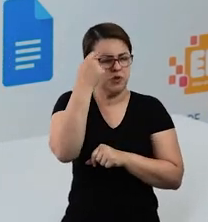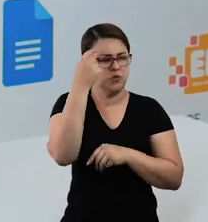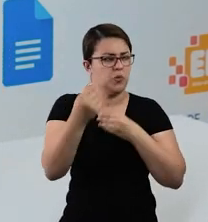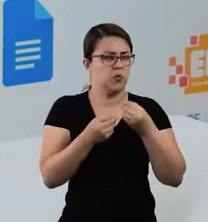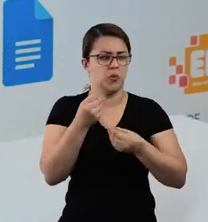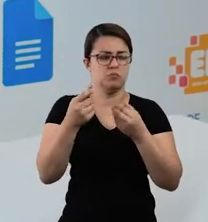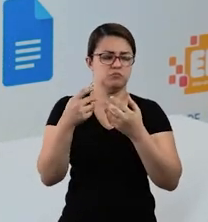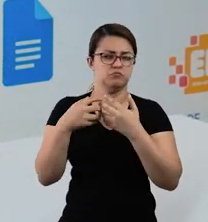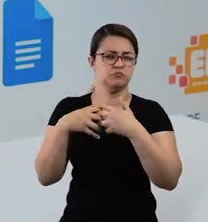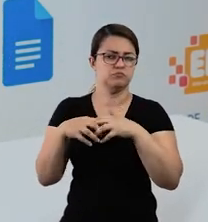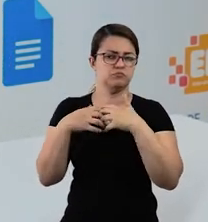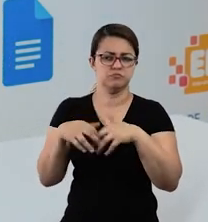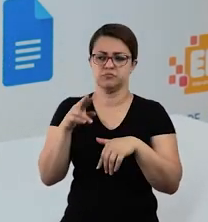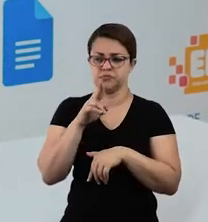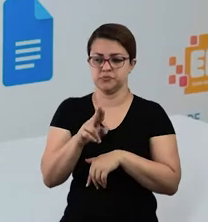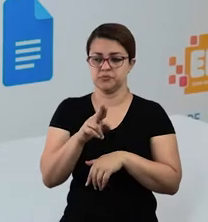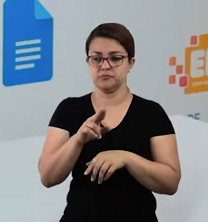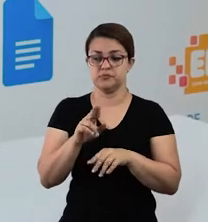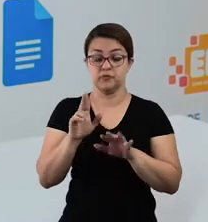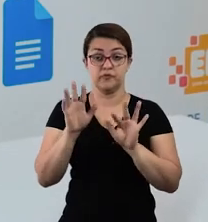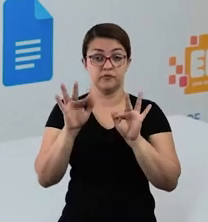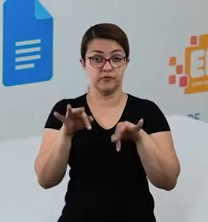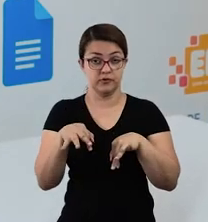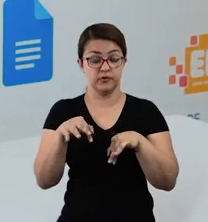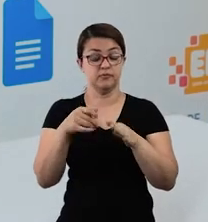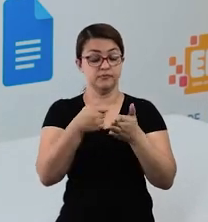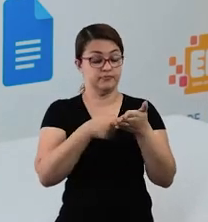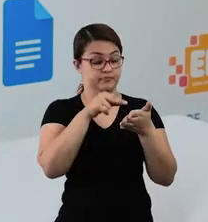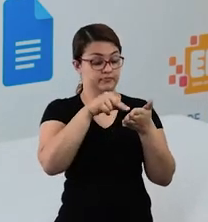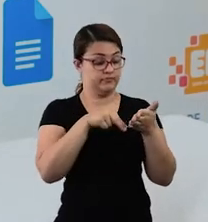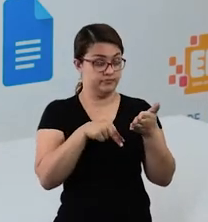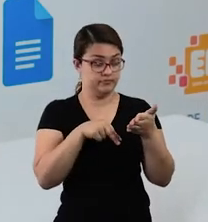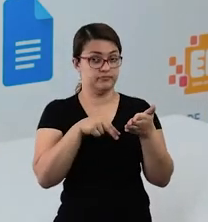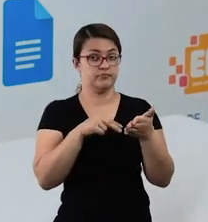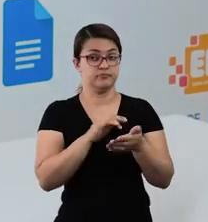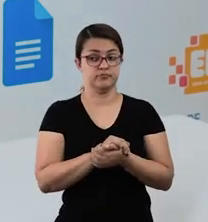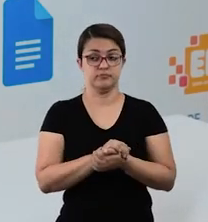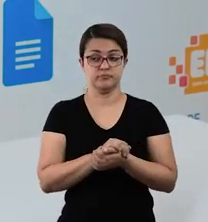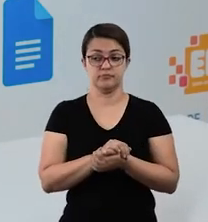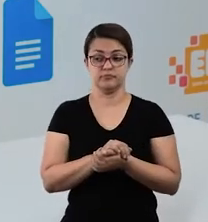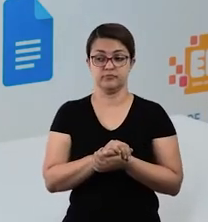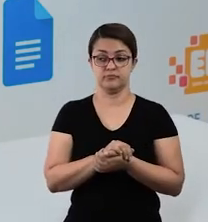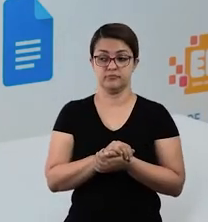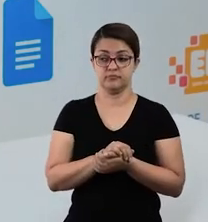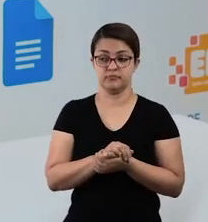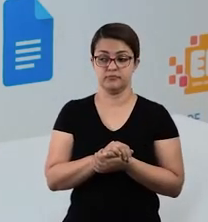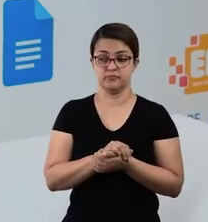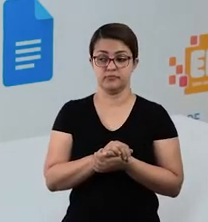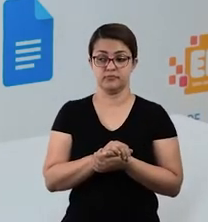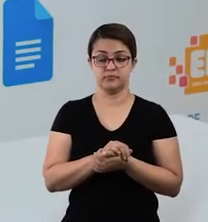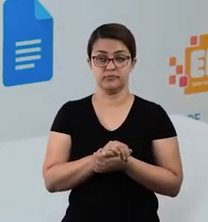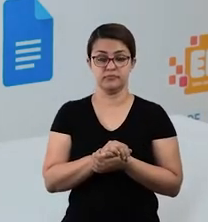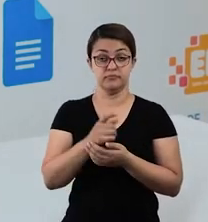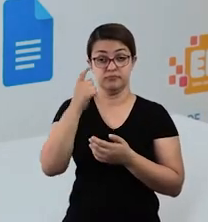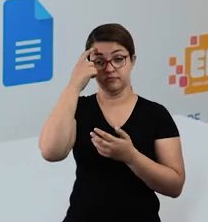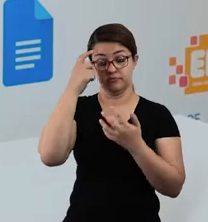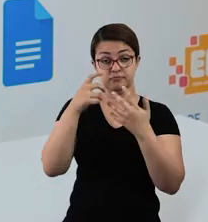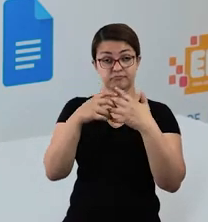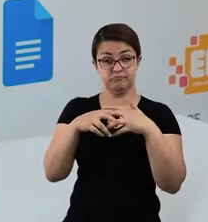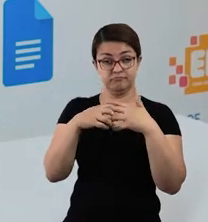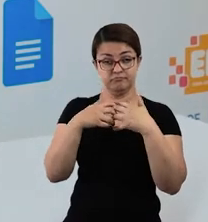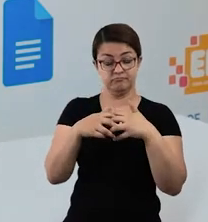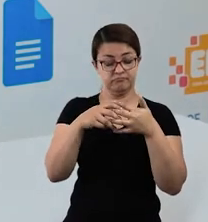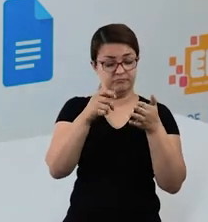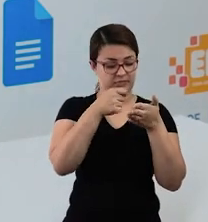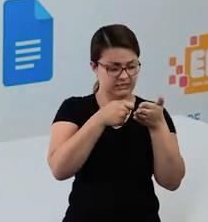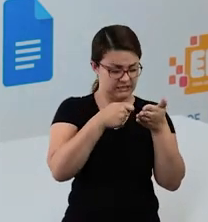esse problema. Ao fim da leitura, depois que você anotou os dados que importavam, para, raciocina,